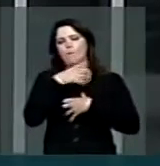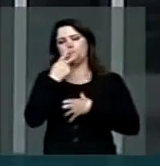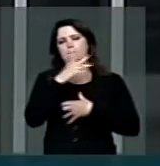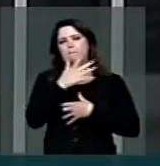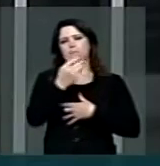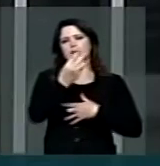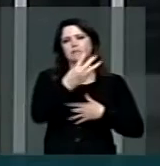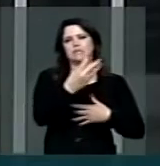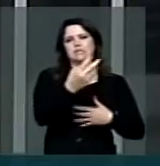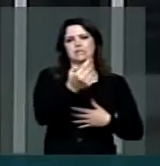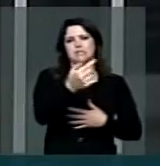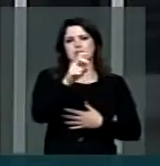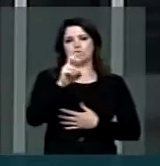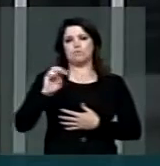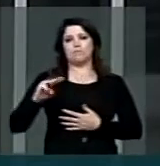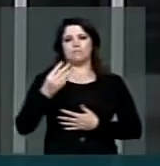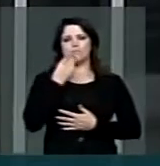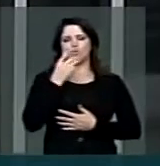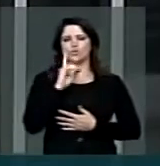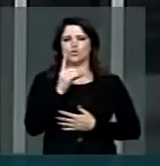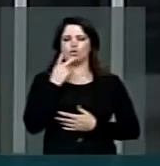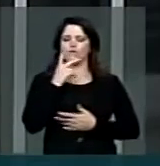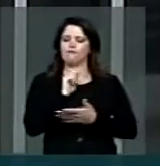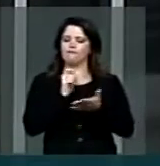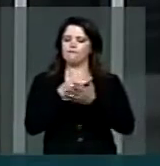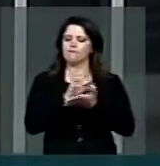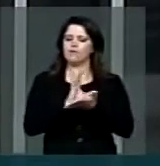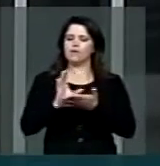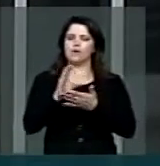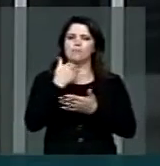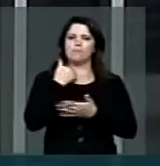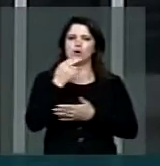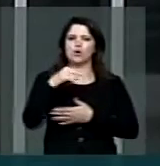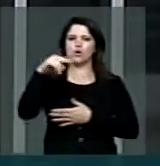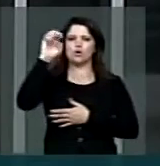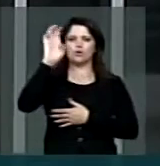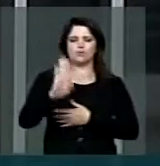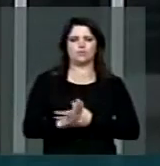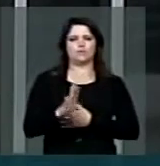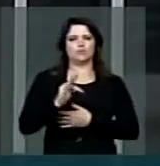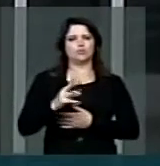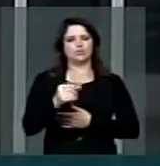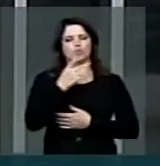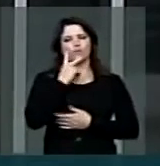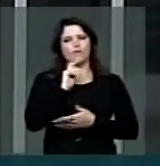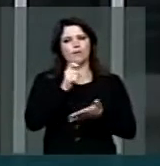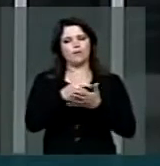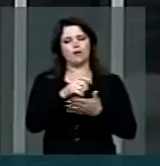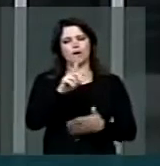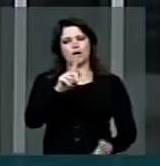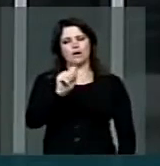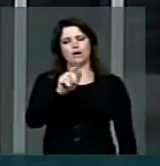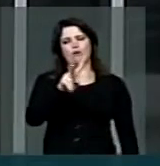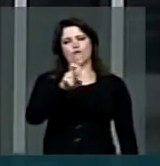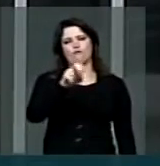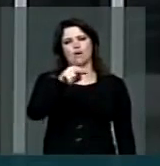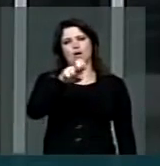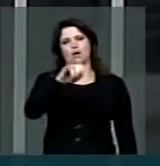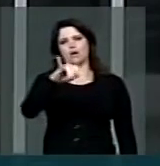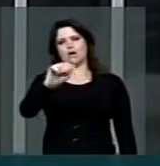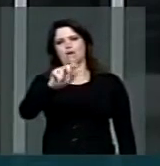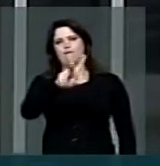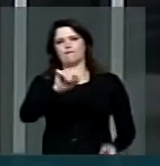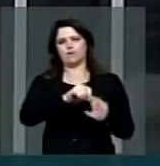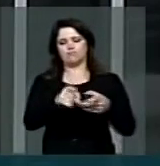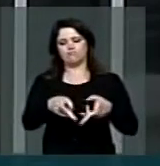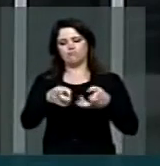375 milhões de dólares, financiado pelo Banco do Nordeste do Brasil a cargo da Galvani, que realizará